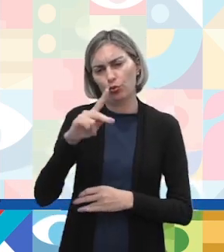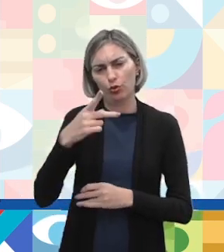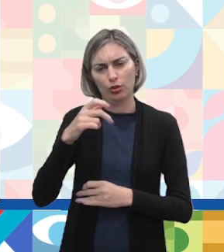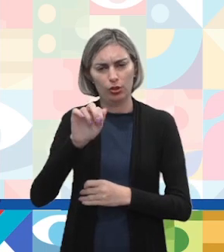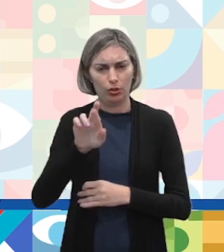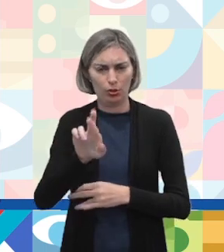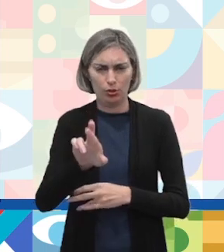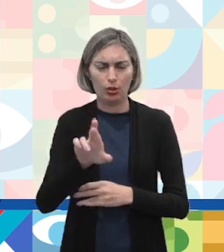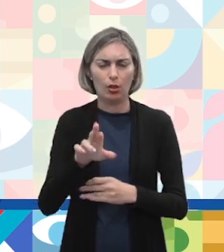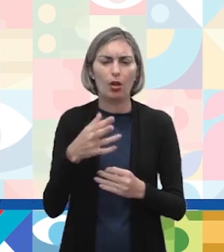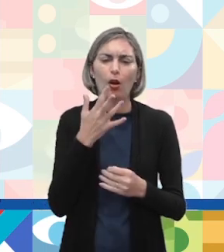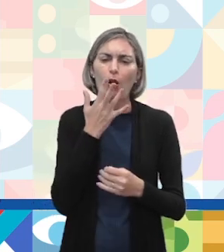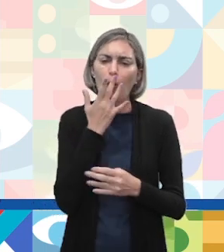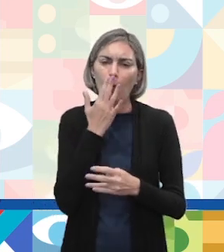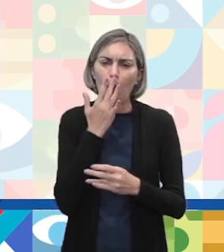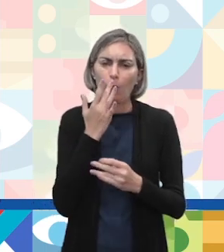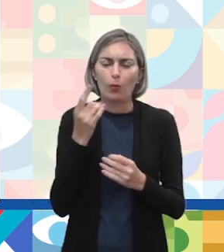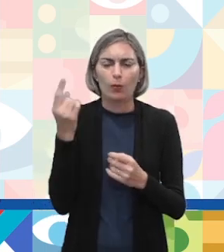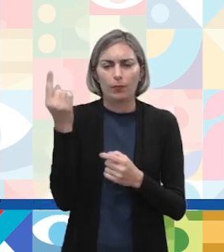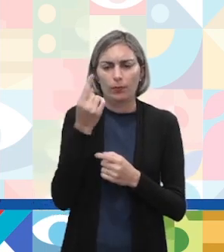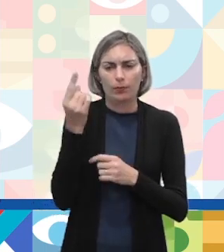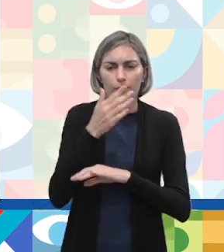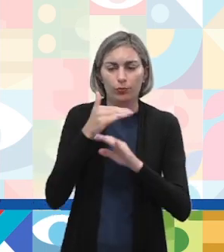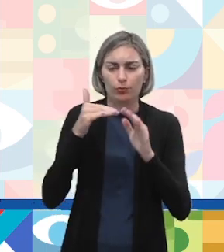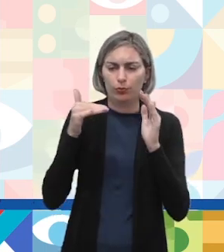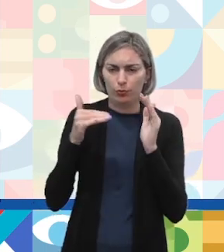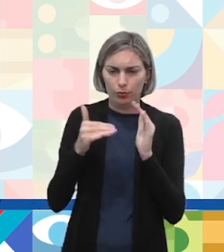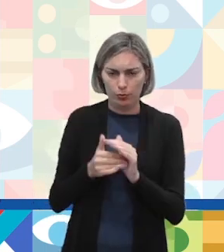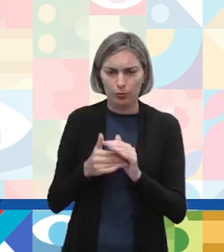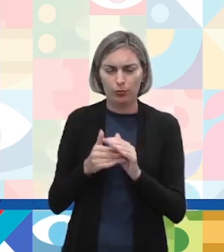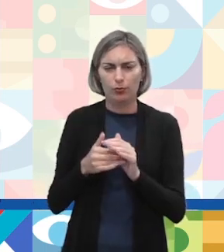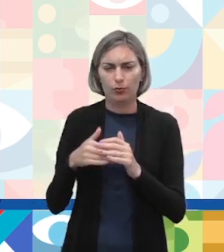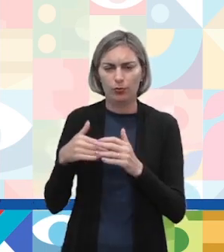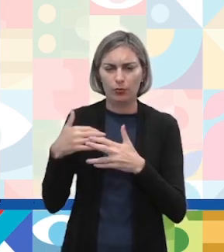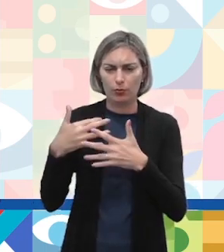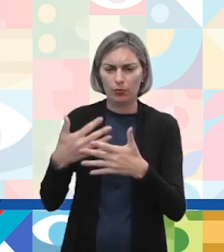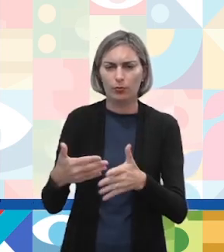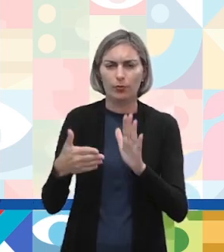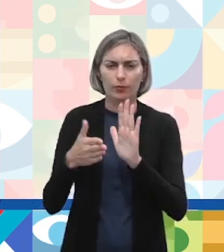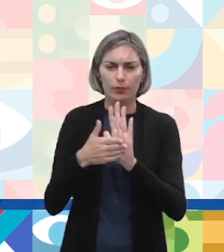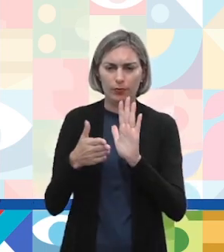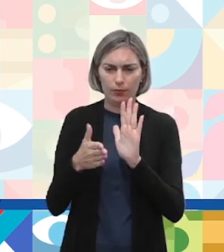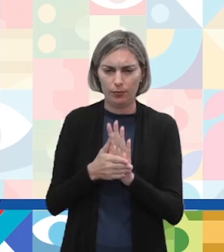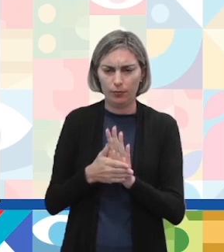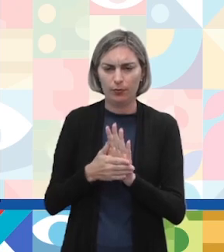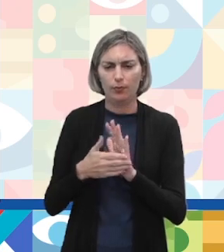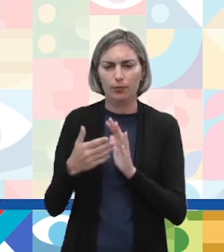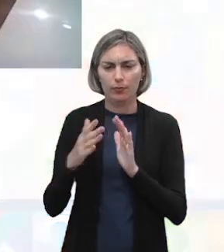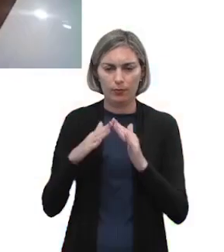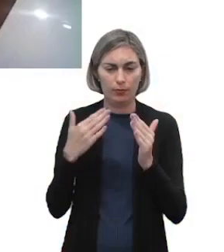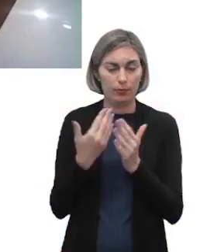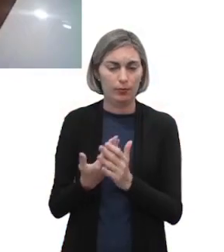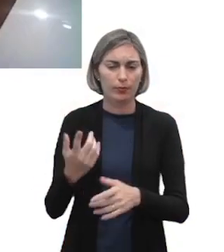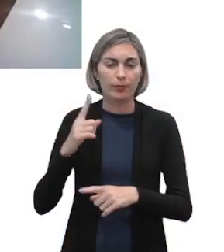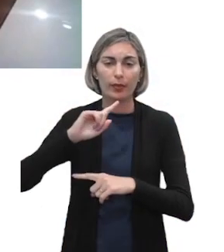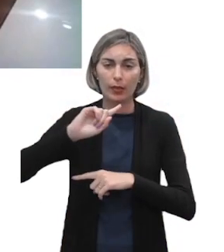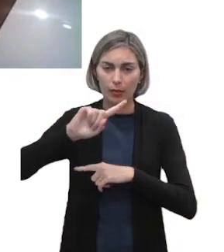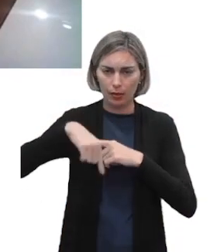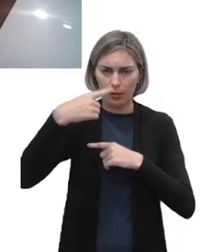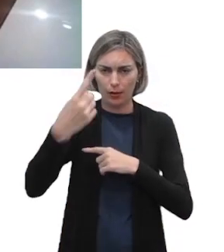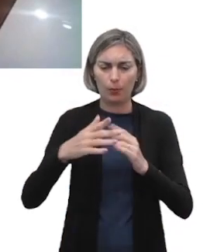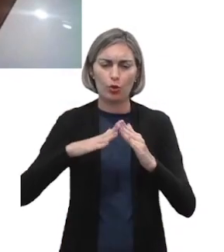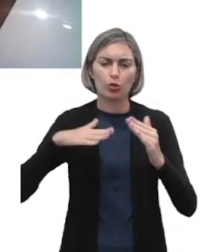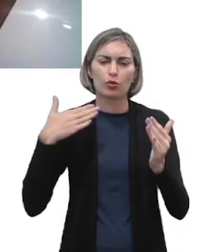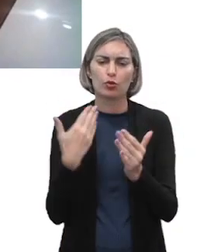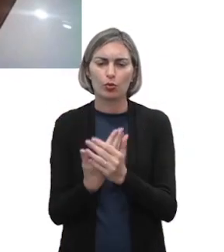com as cores primárias, com toda essa proposta da Byhouse. Depois veio